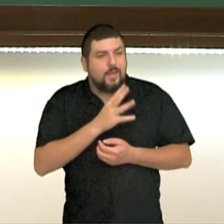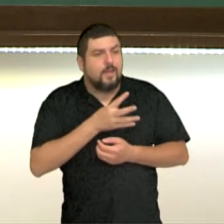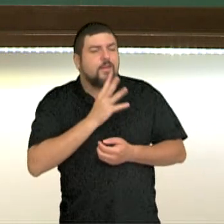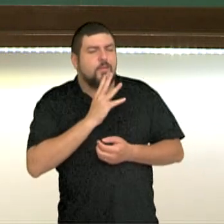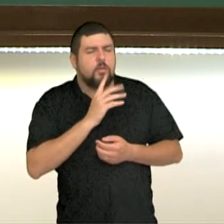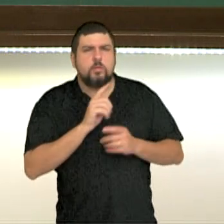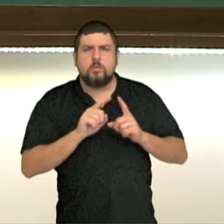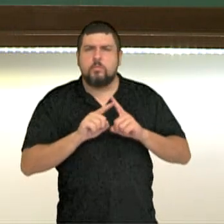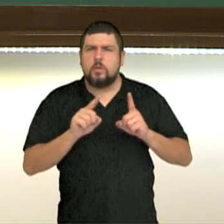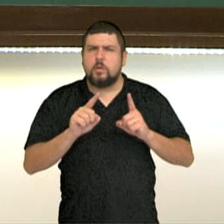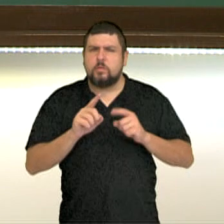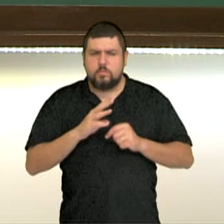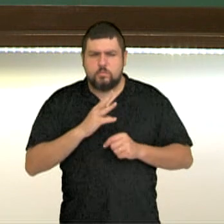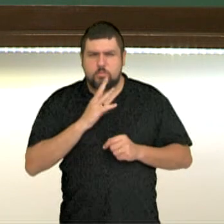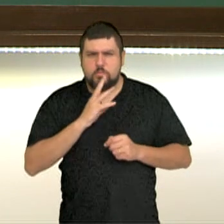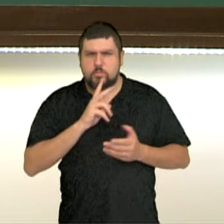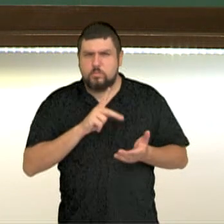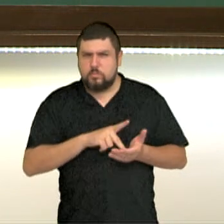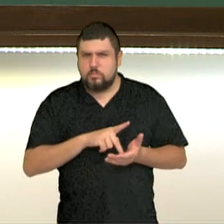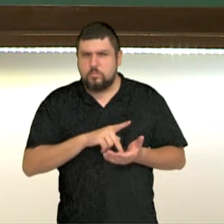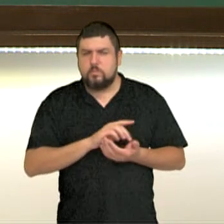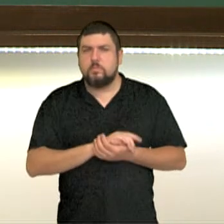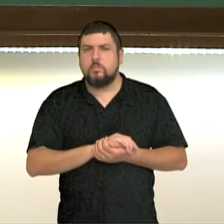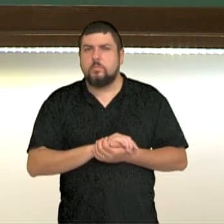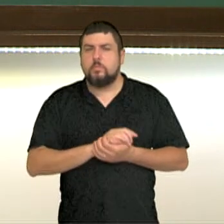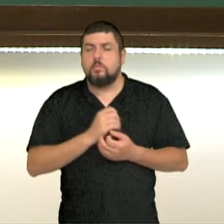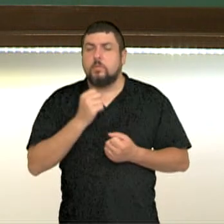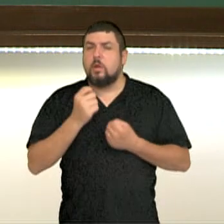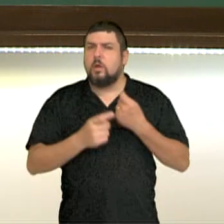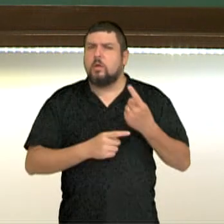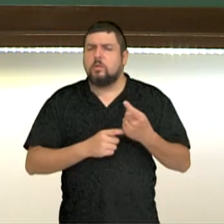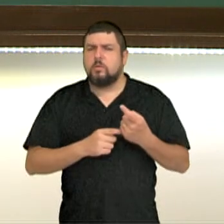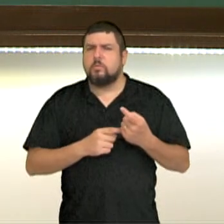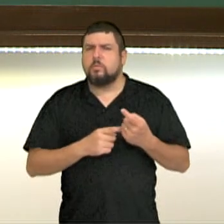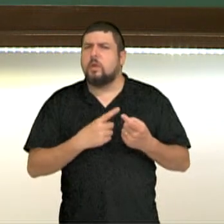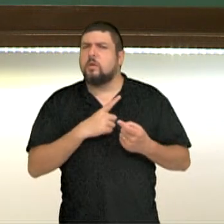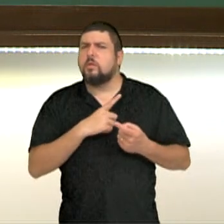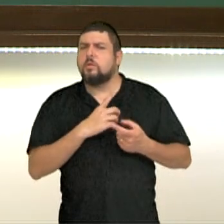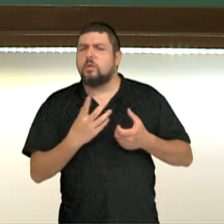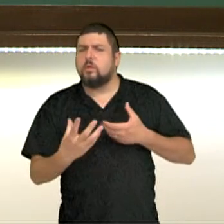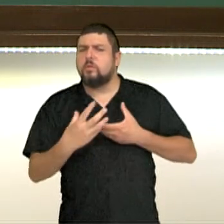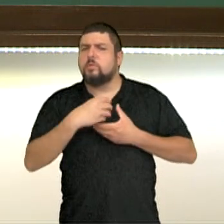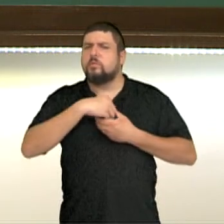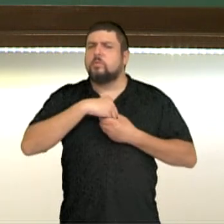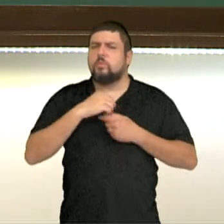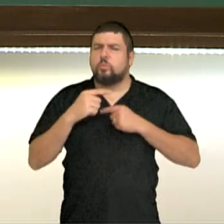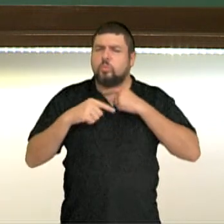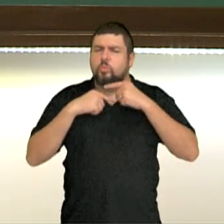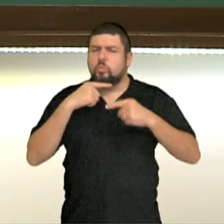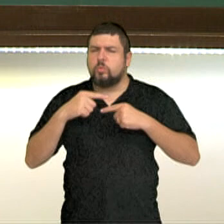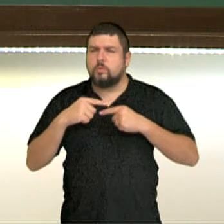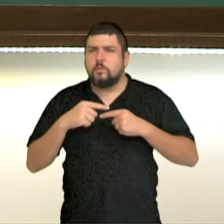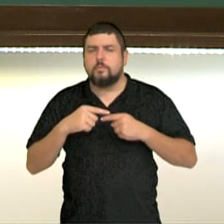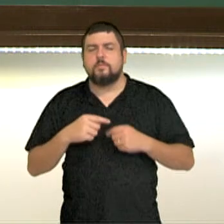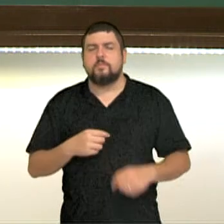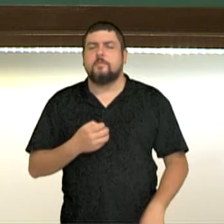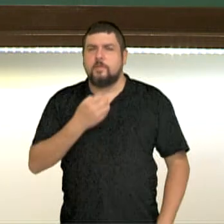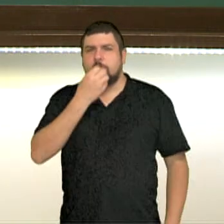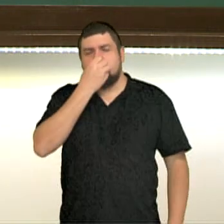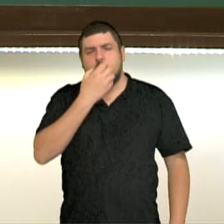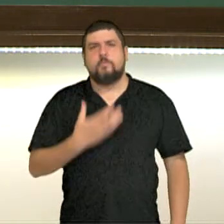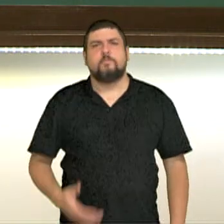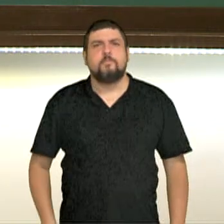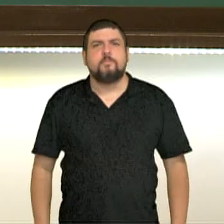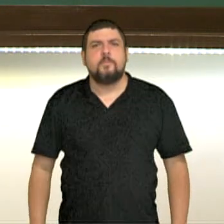Pode ser que, muitas das vezes, você se depare com questionamentos, com dúvidas. E isso é muito bom. Até porque a